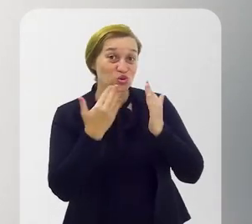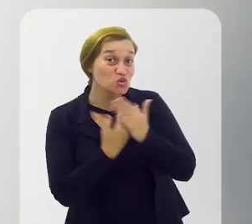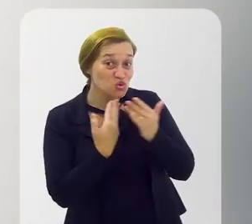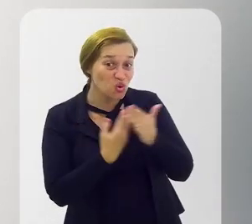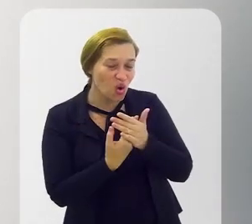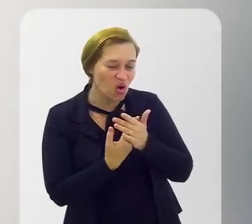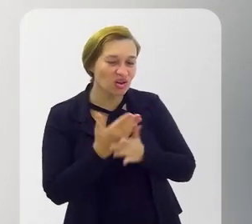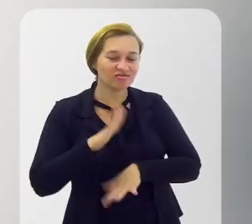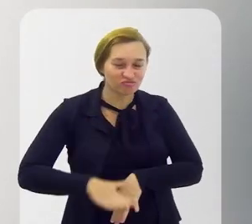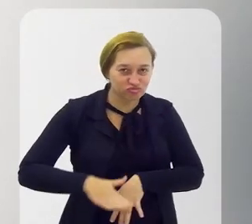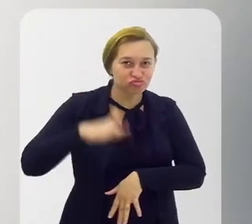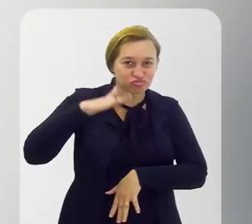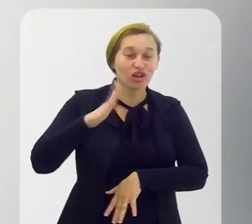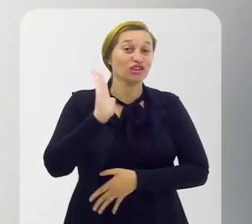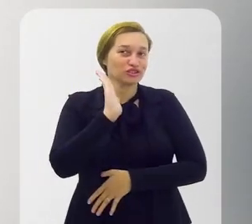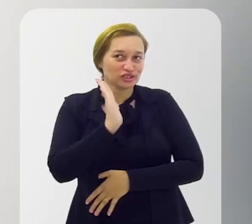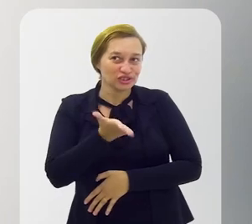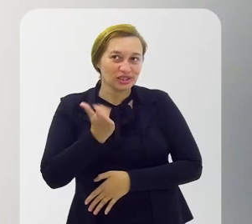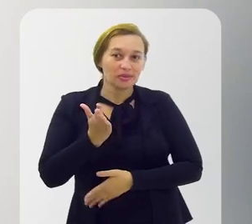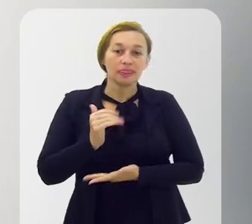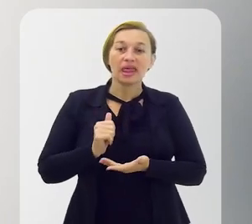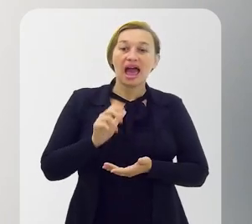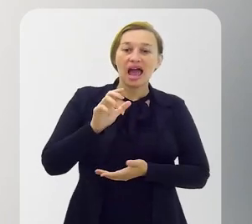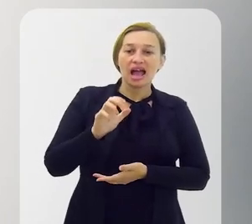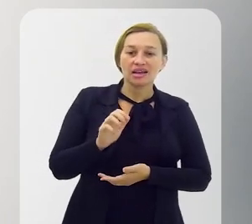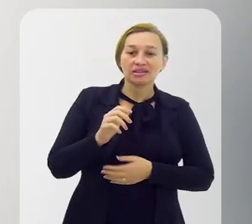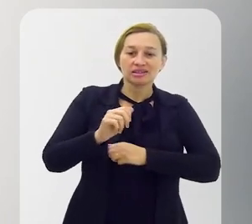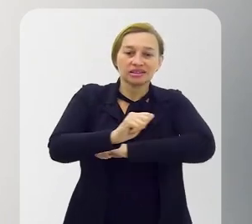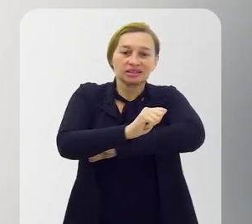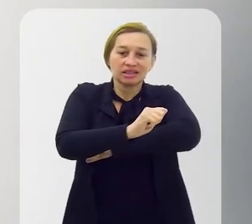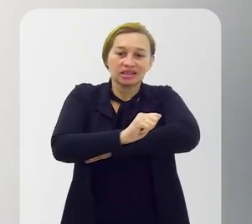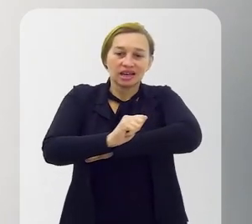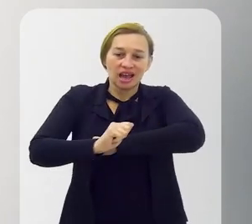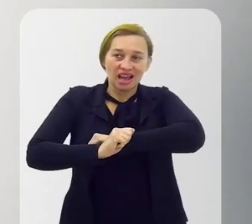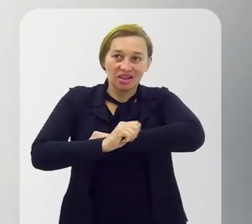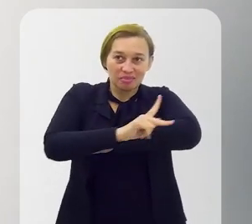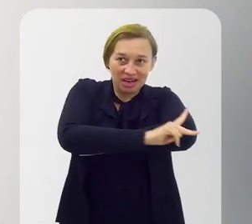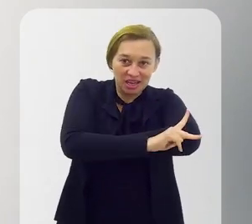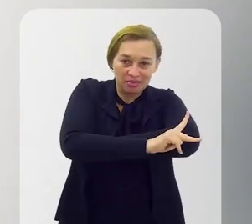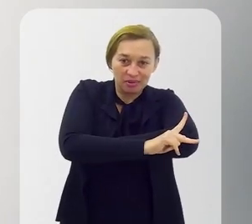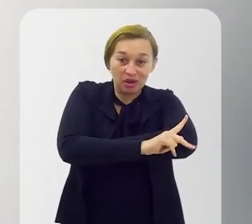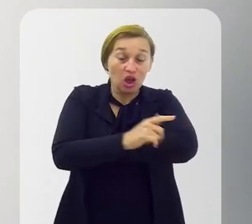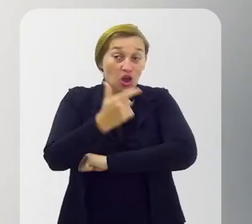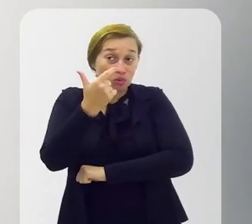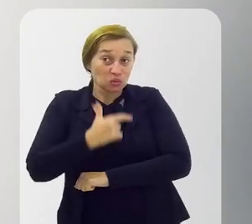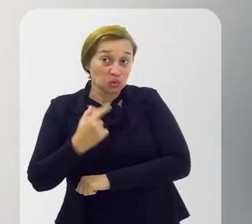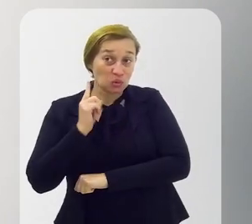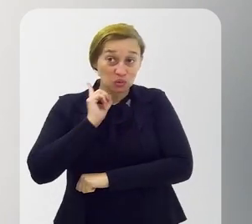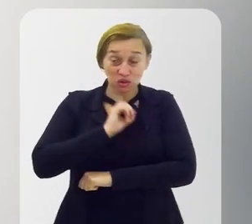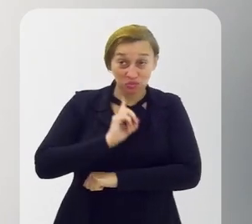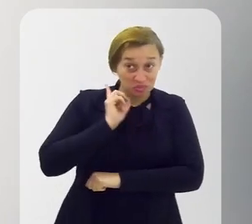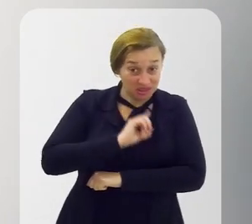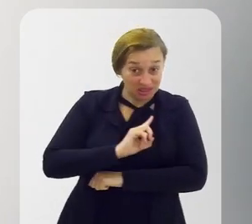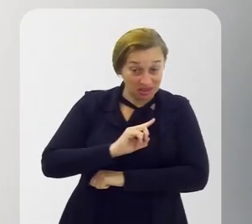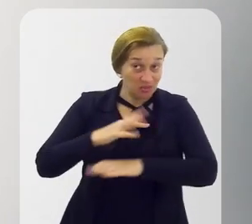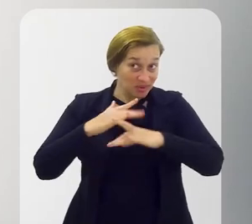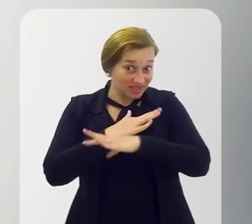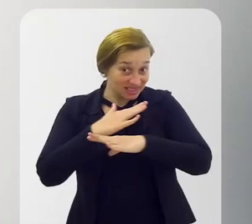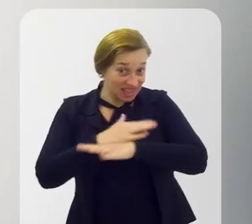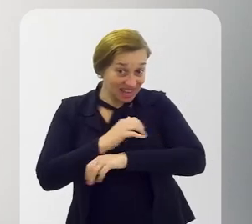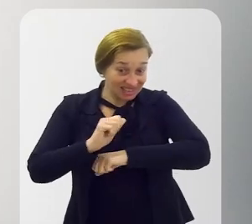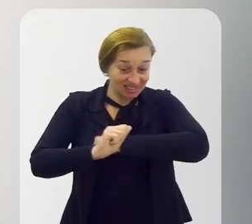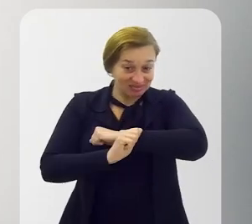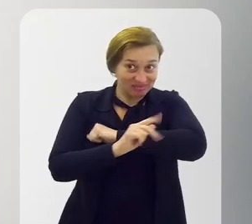né? E aí ainda em Além Paraíba, sou de Minas Nossa A cidade é chamada Além